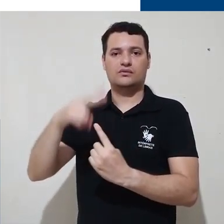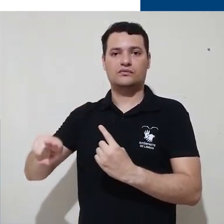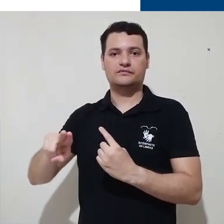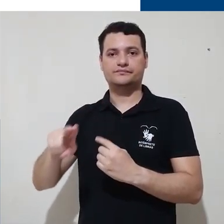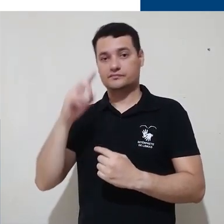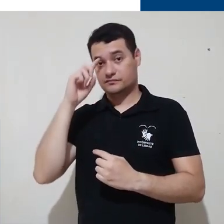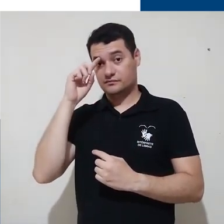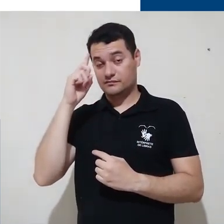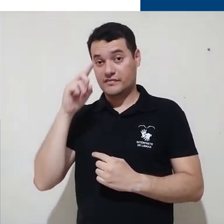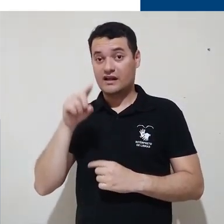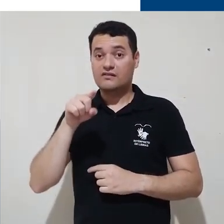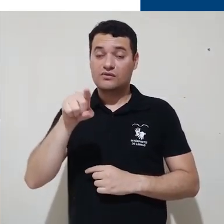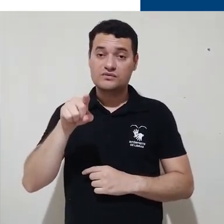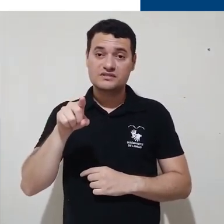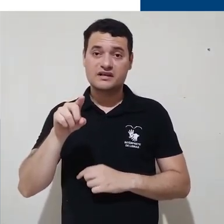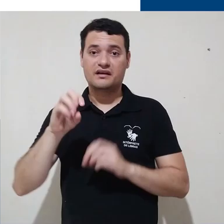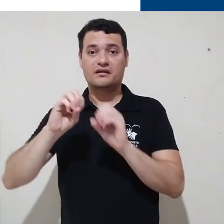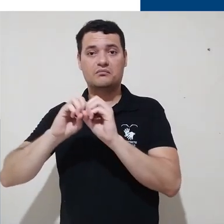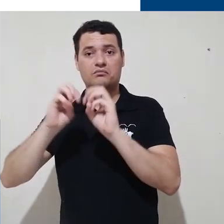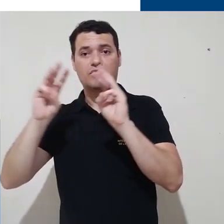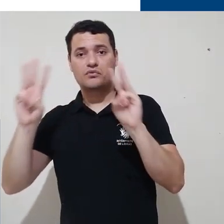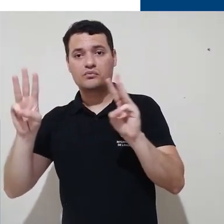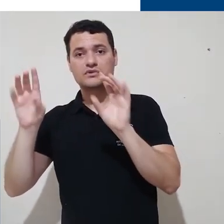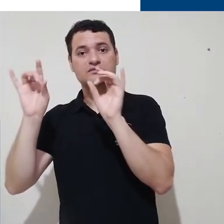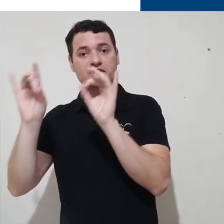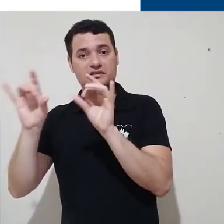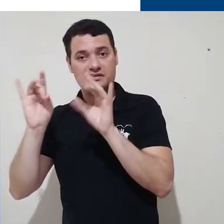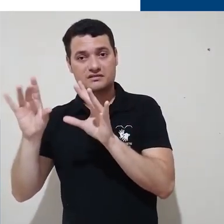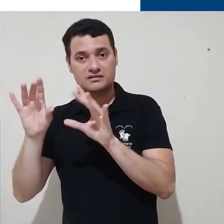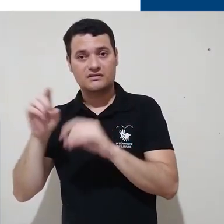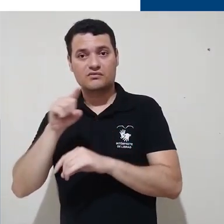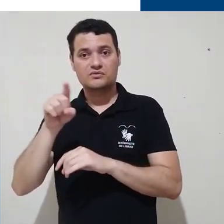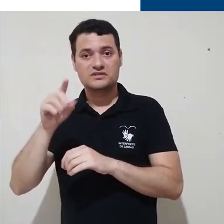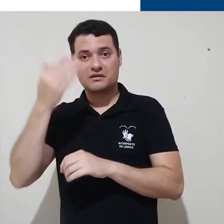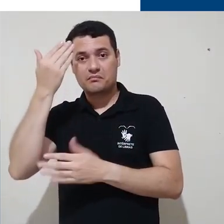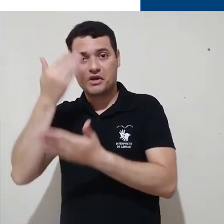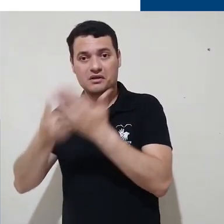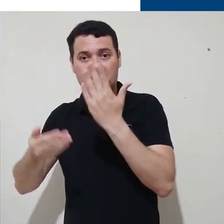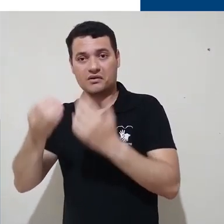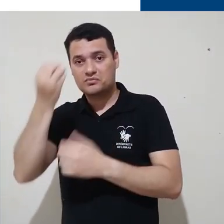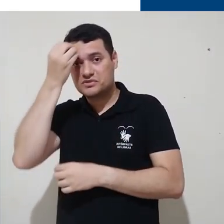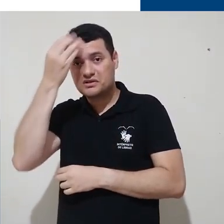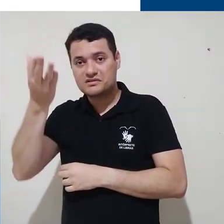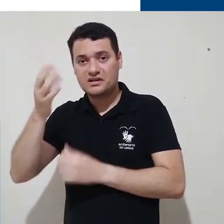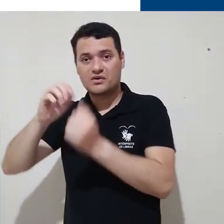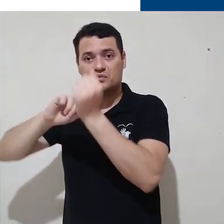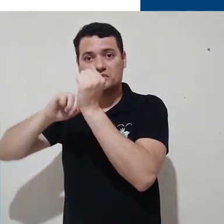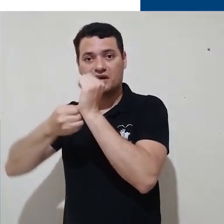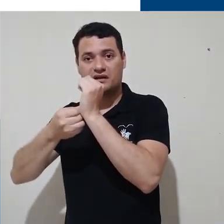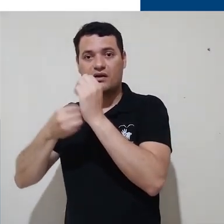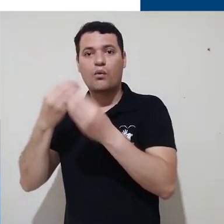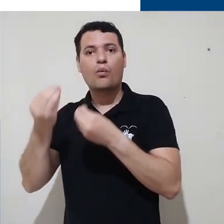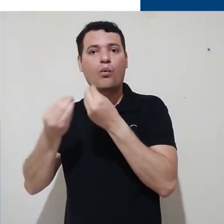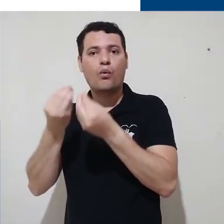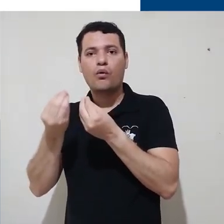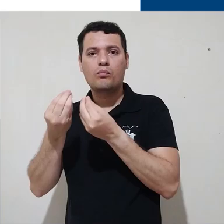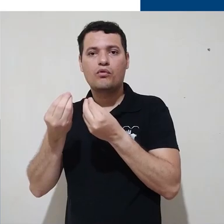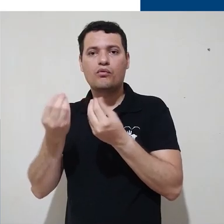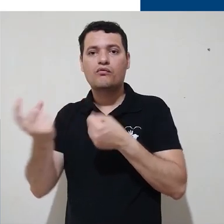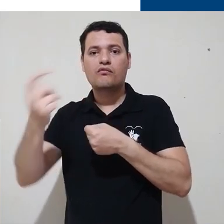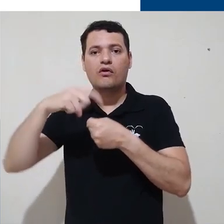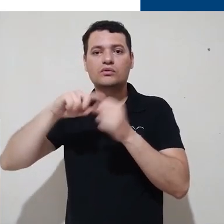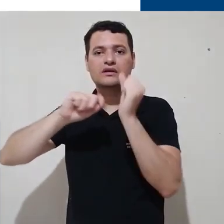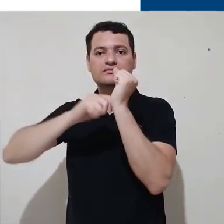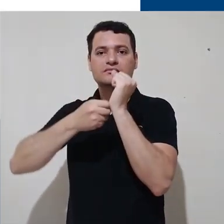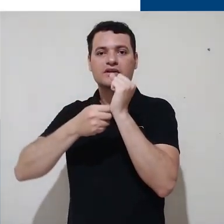você é usuário do curso de especialização e esqueceu a sua senha, você pode usar o processo de recuperação de